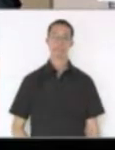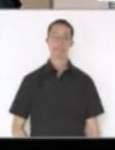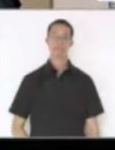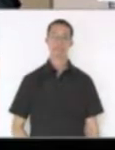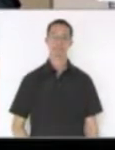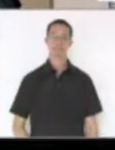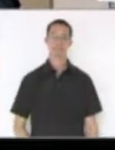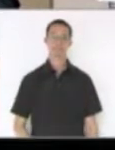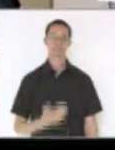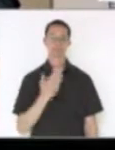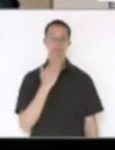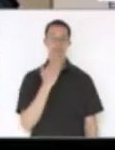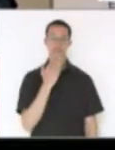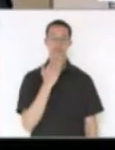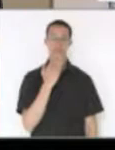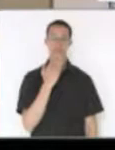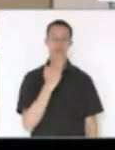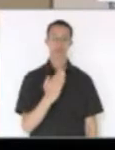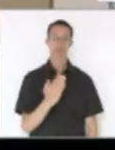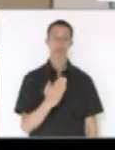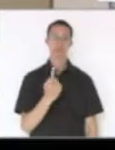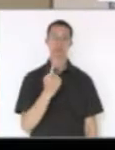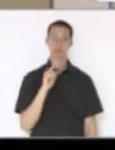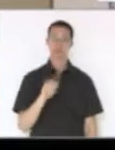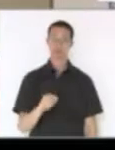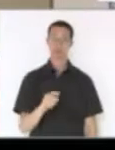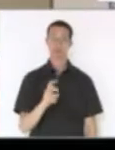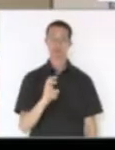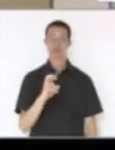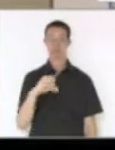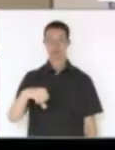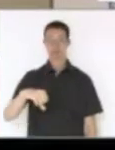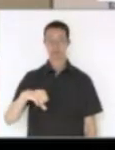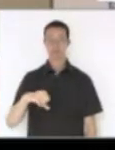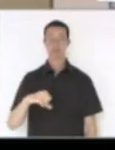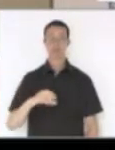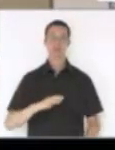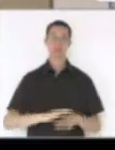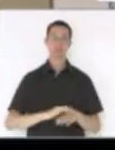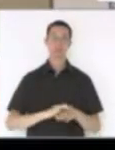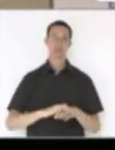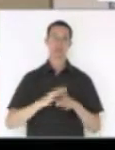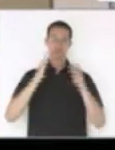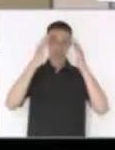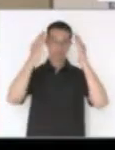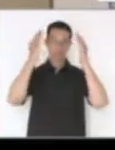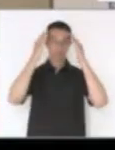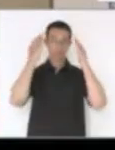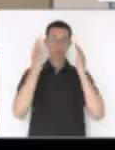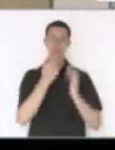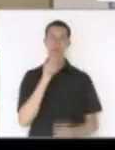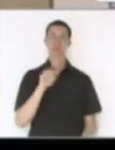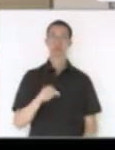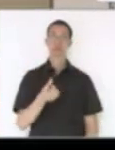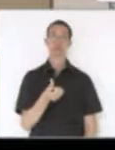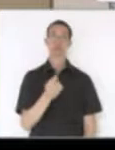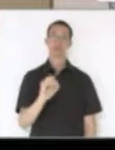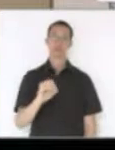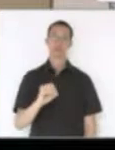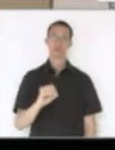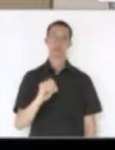Requerimentos, melhor, 1059, deputado José Milton Schaeffer, 1060, deputado Marcos Vieira,